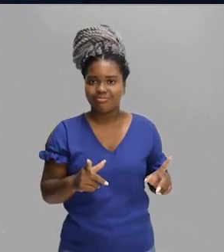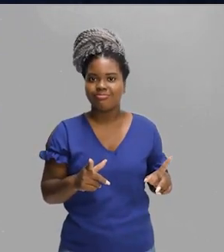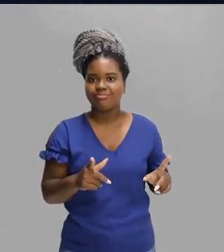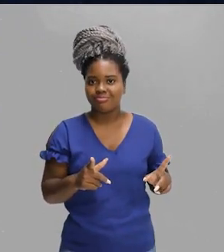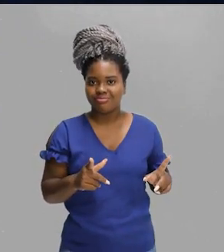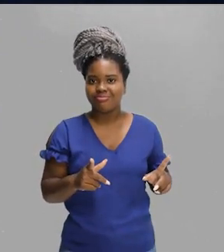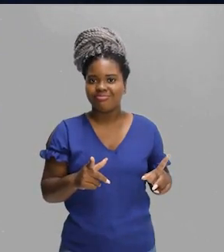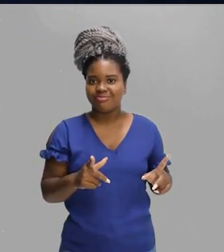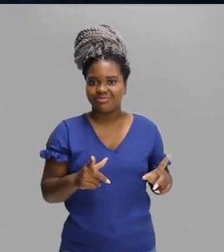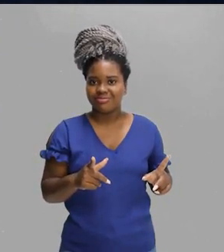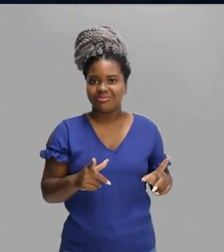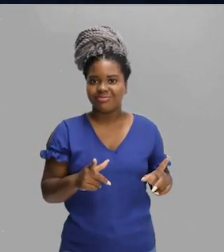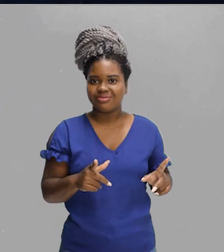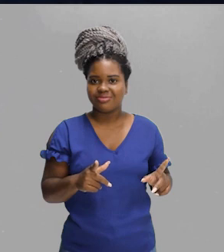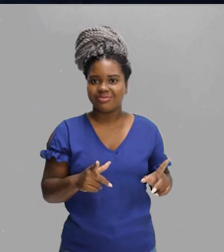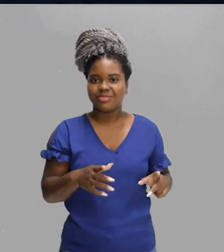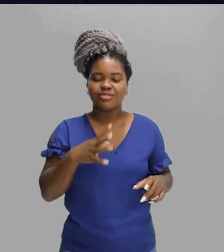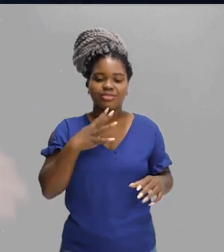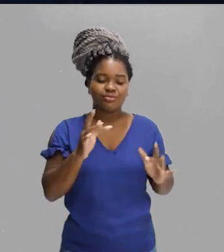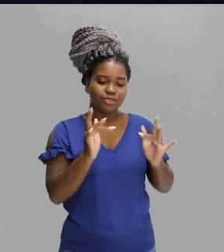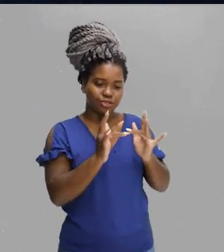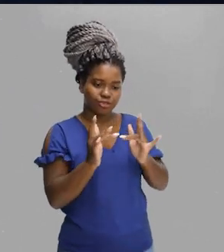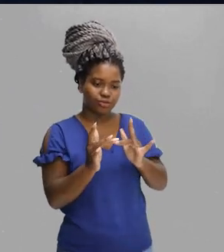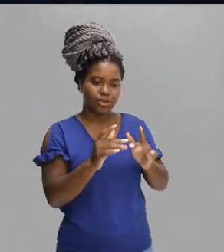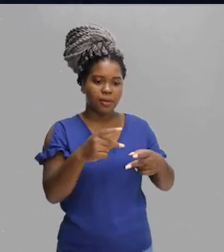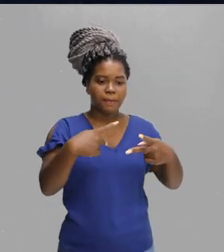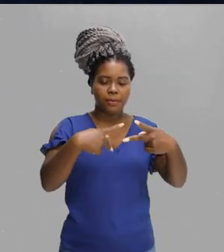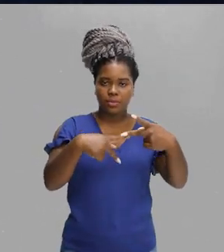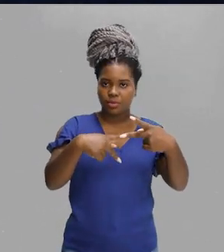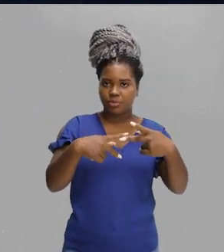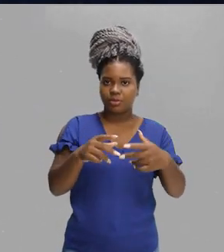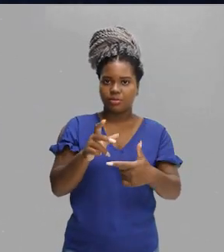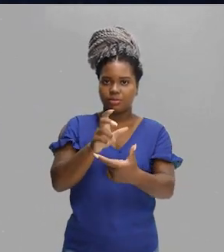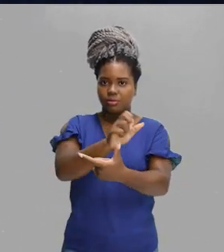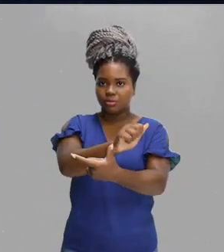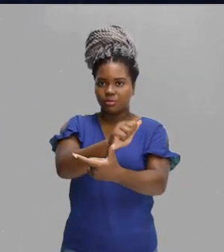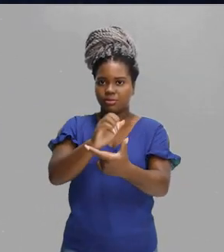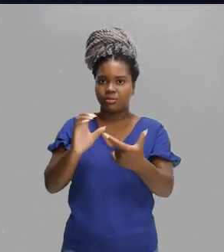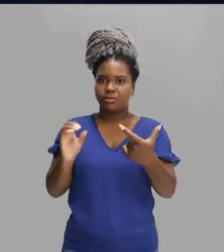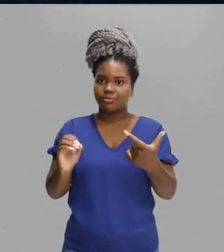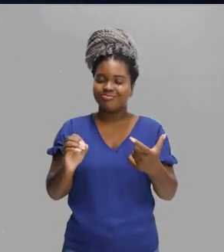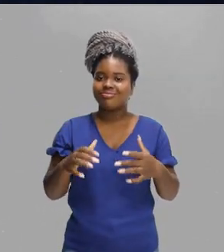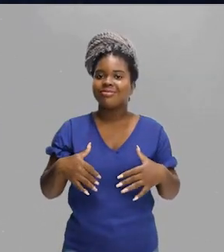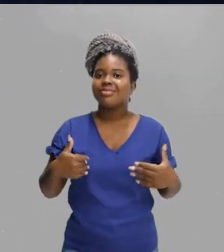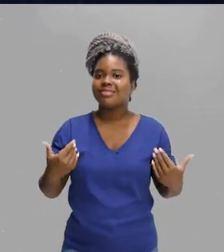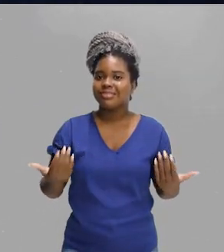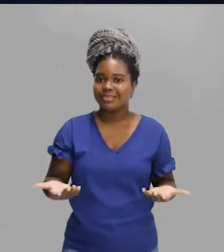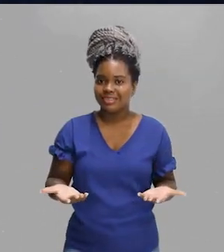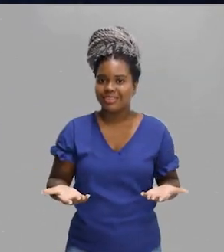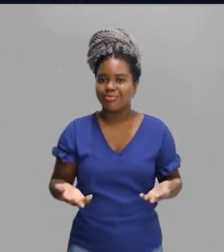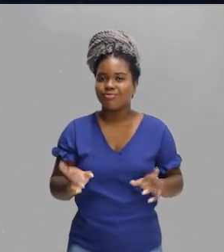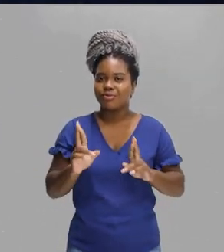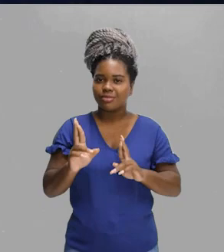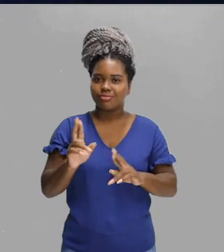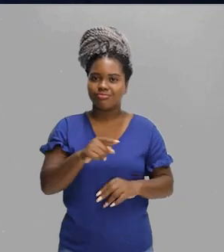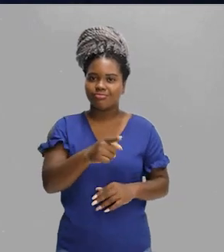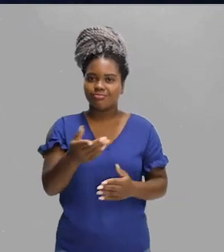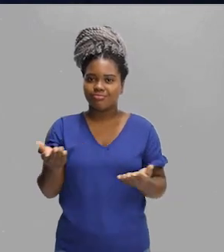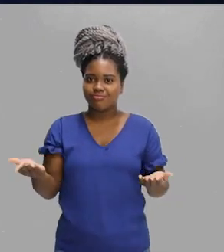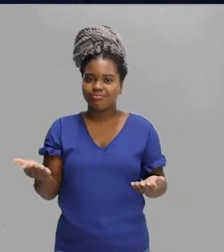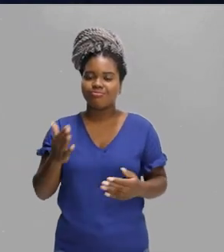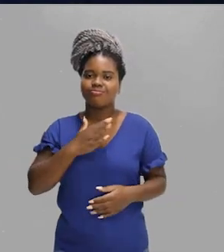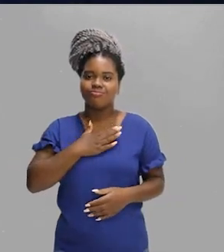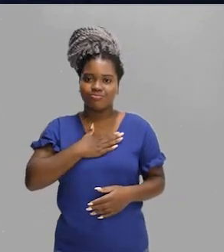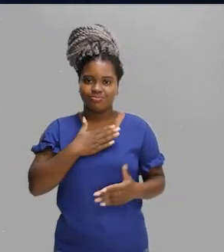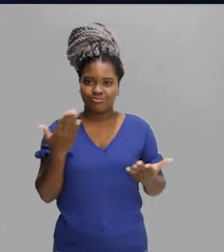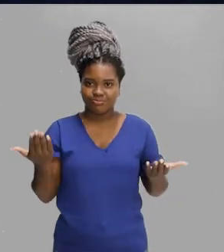conhecimento e contato de preposição e artigo. Bem, espero que vocês tenham gostado da aula